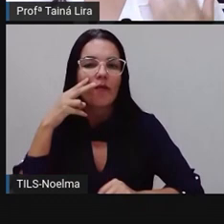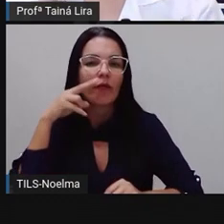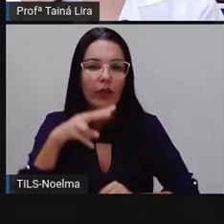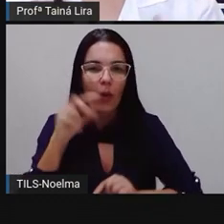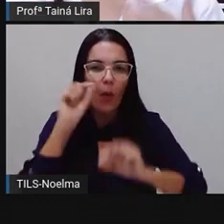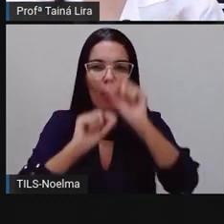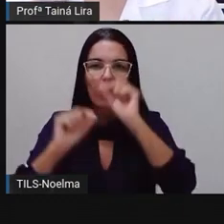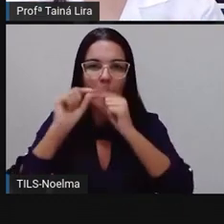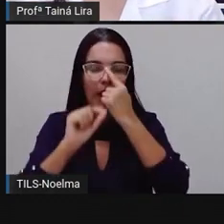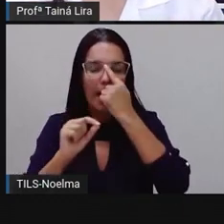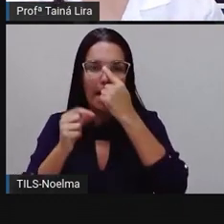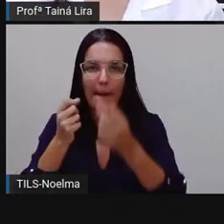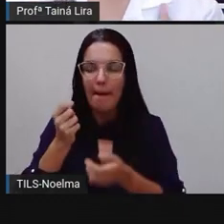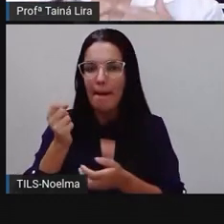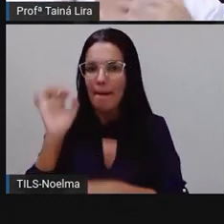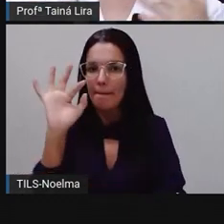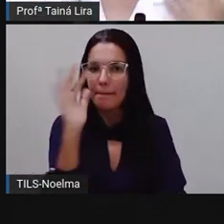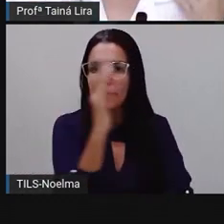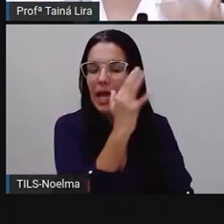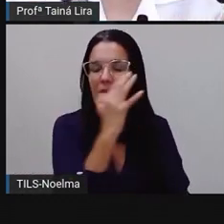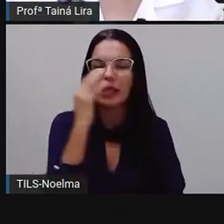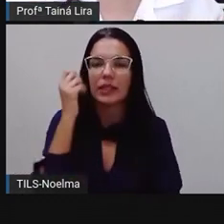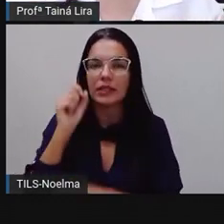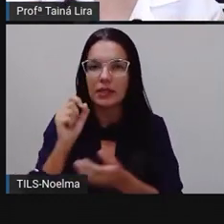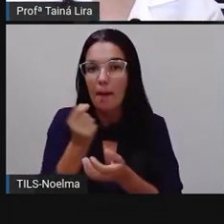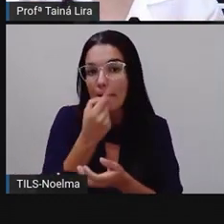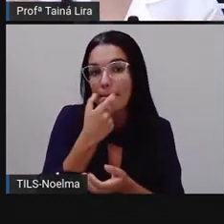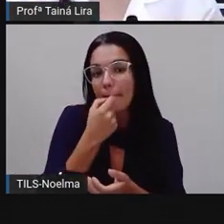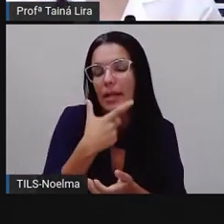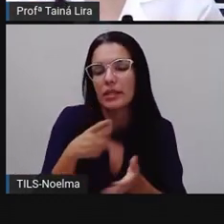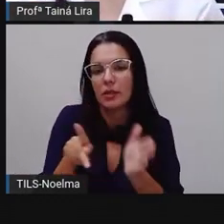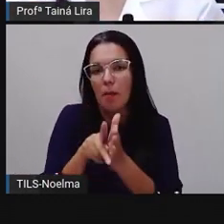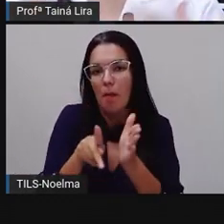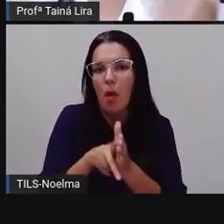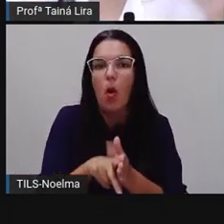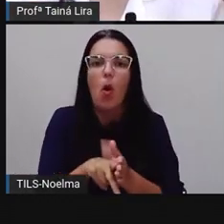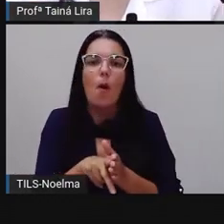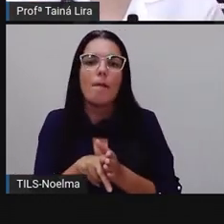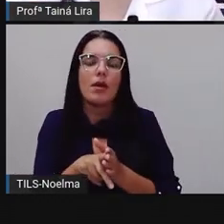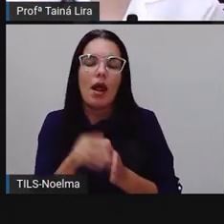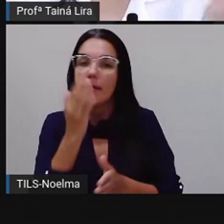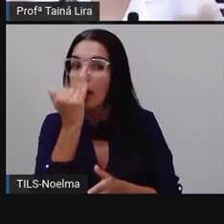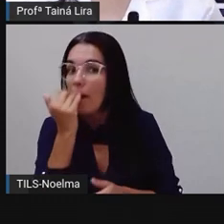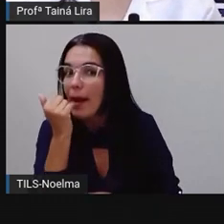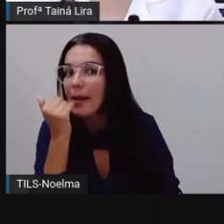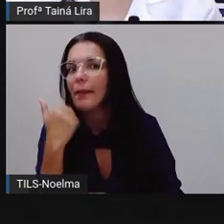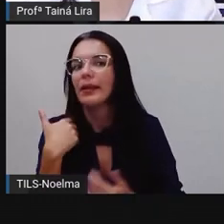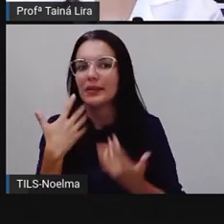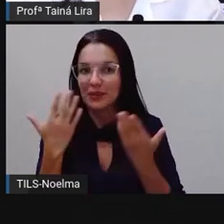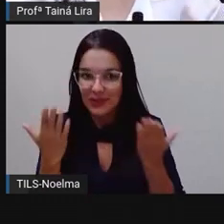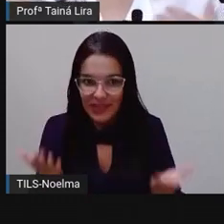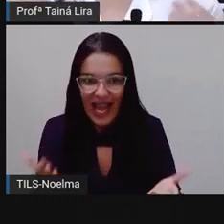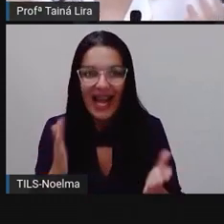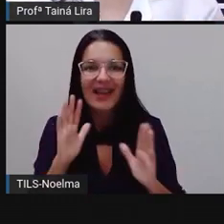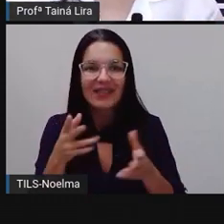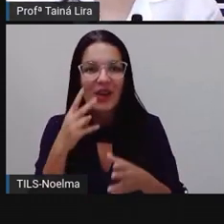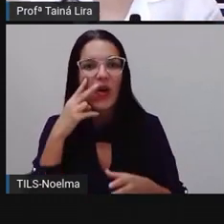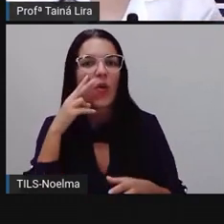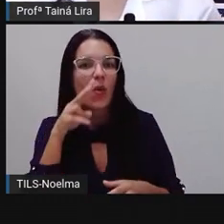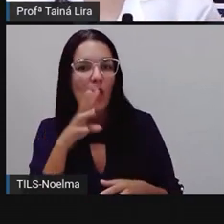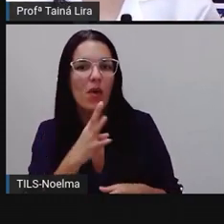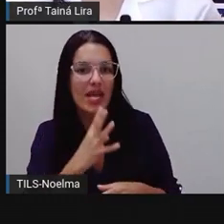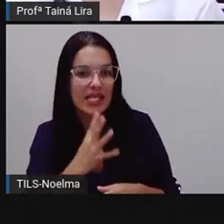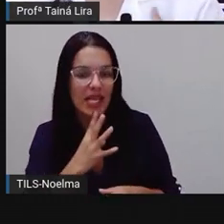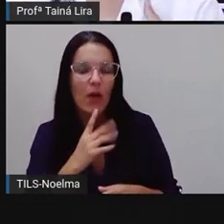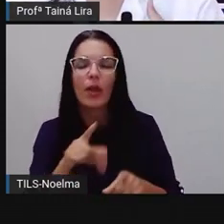estamos aí falando de plantas e nós vimos que existem plantas que são próprias para o consumo, né? Assim como